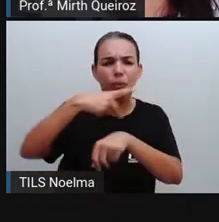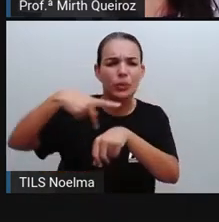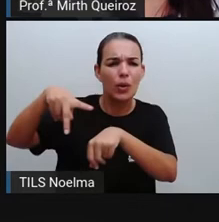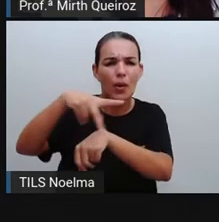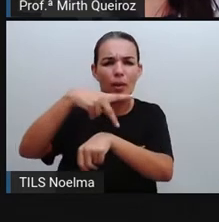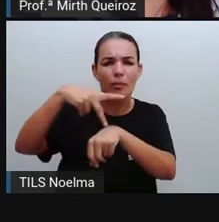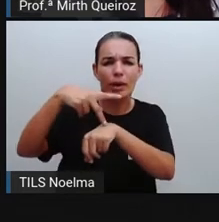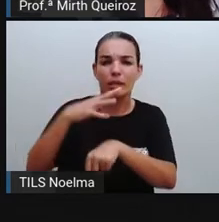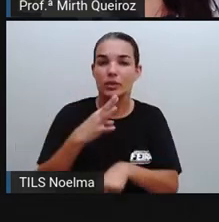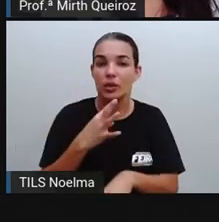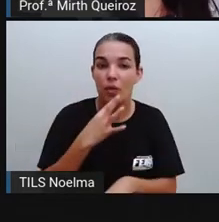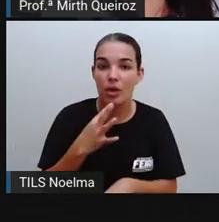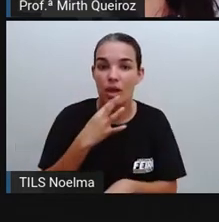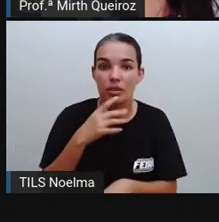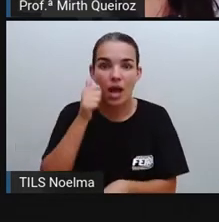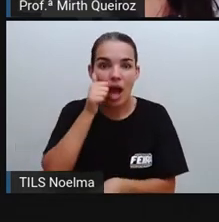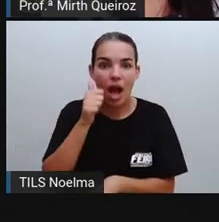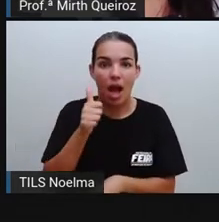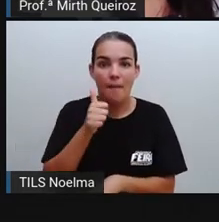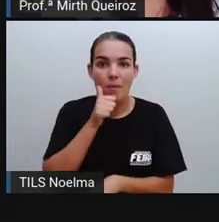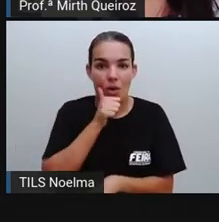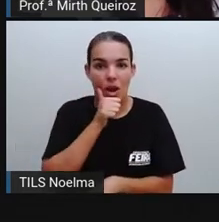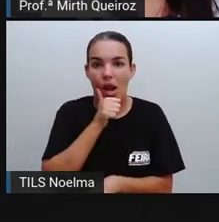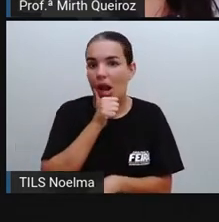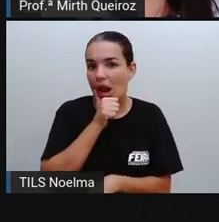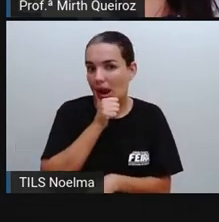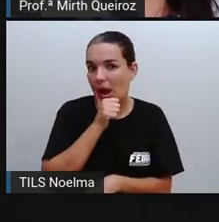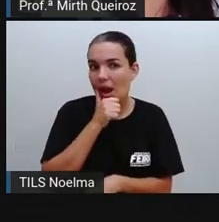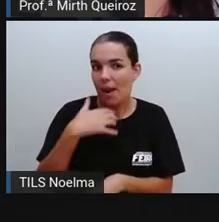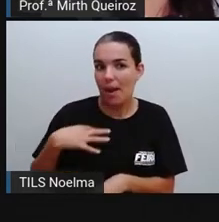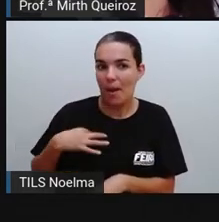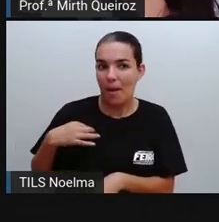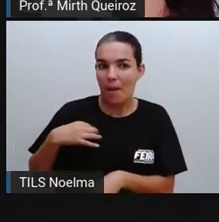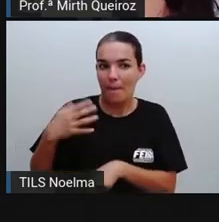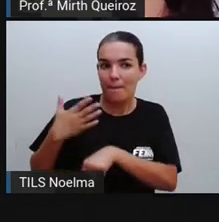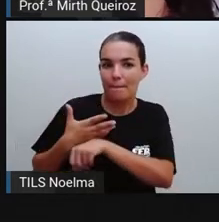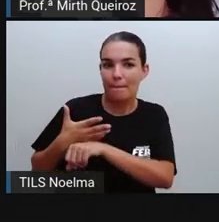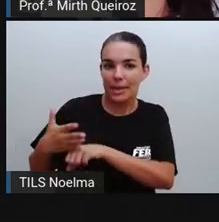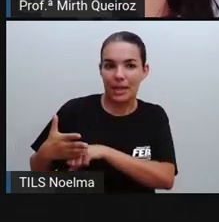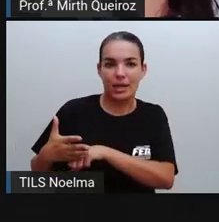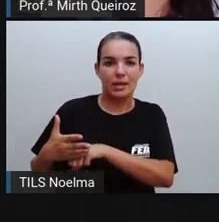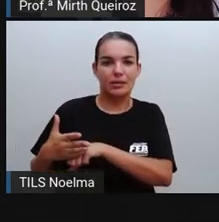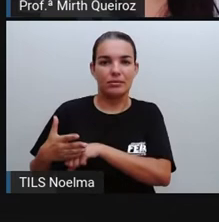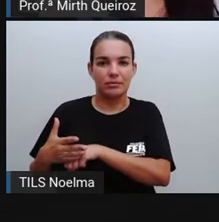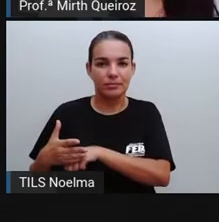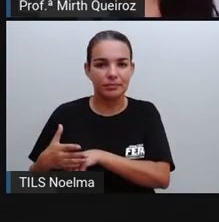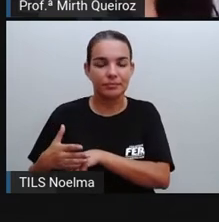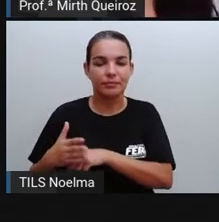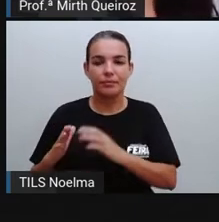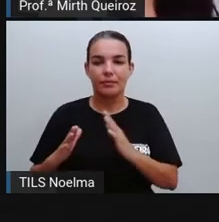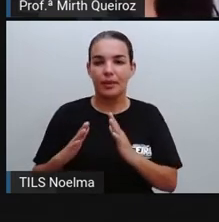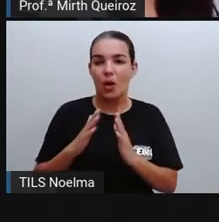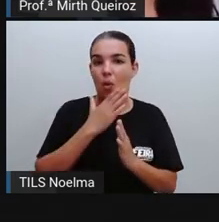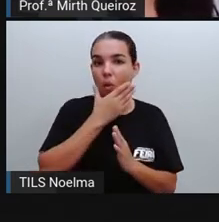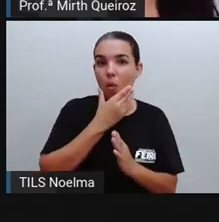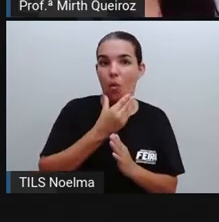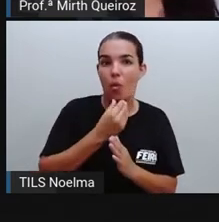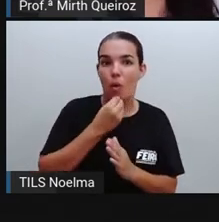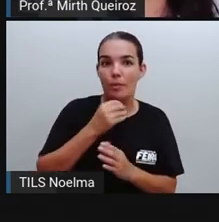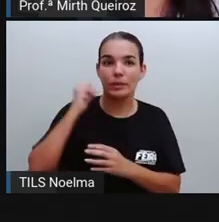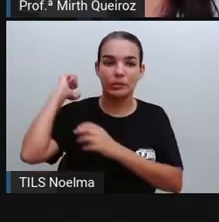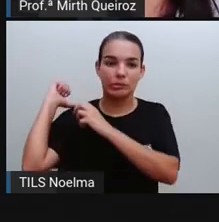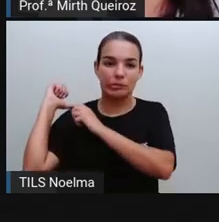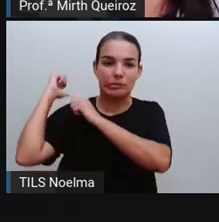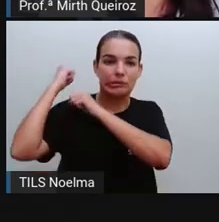a mulher de branco, tem a mulher de branco, né? Que é outro tipo de lenda. A missa dos mortos. O homem do saco. Quem é que nunca ouviu